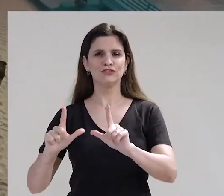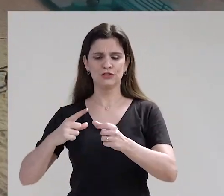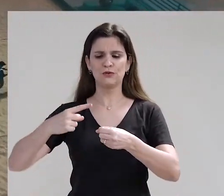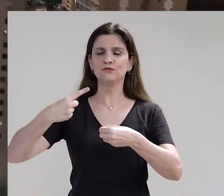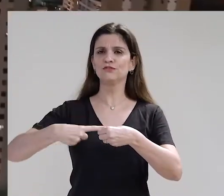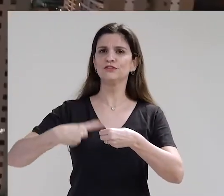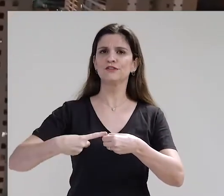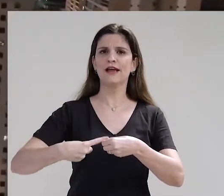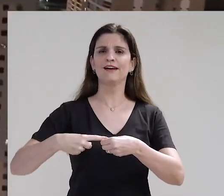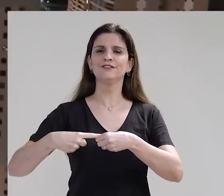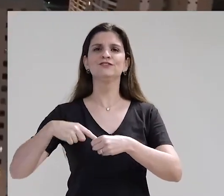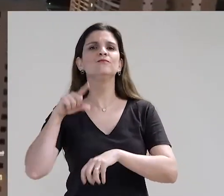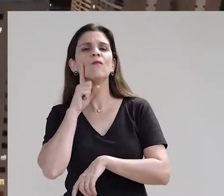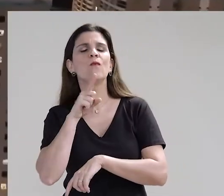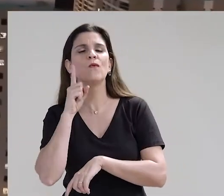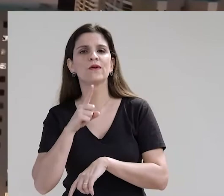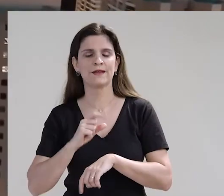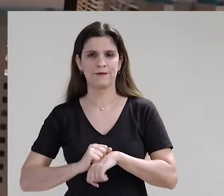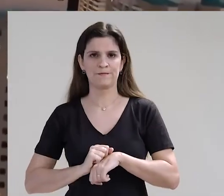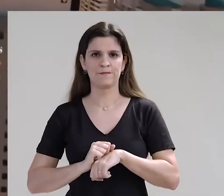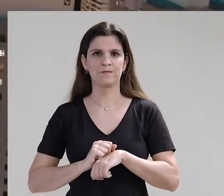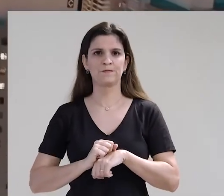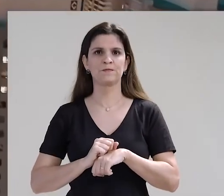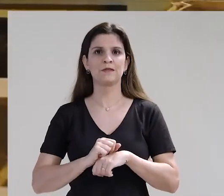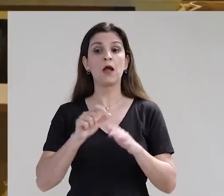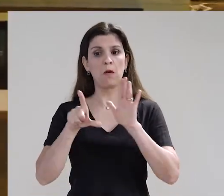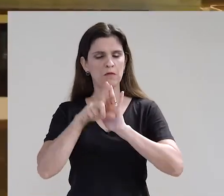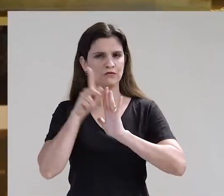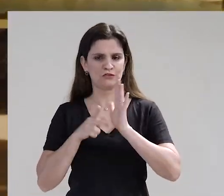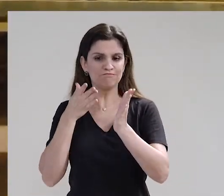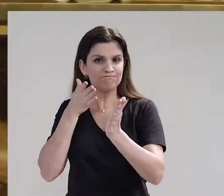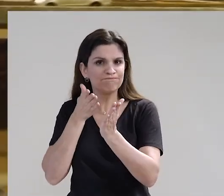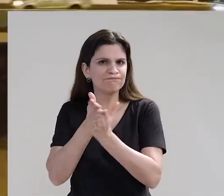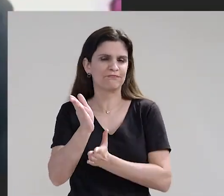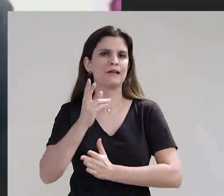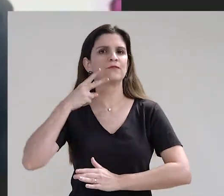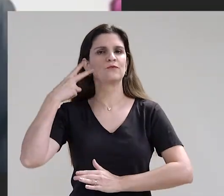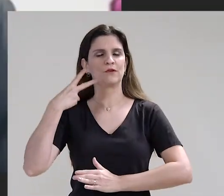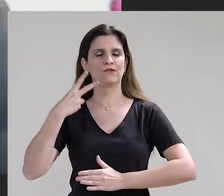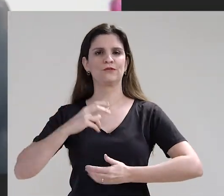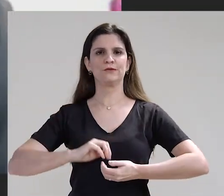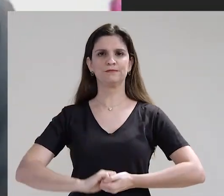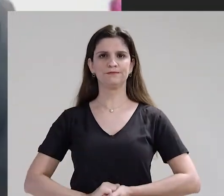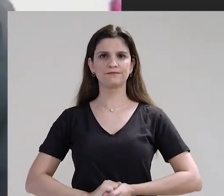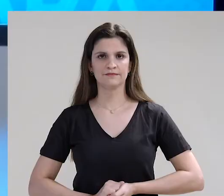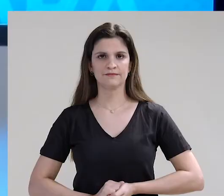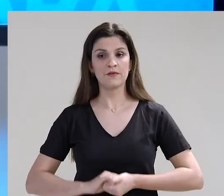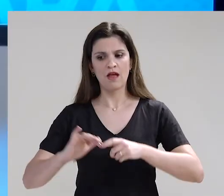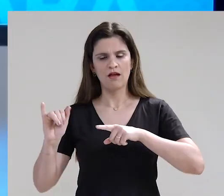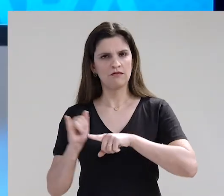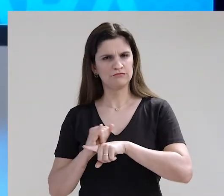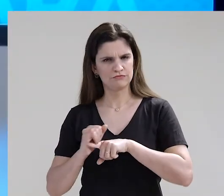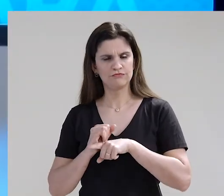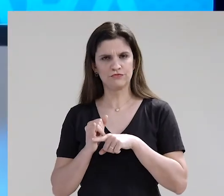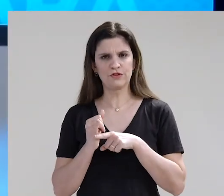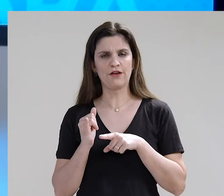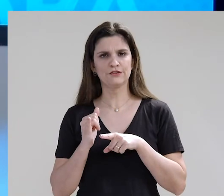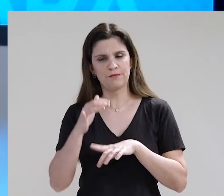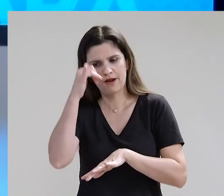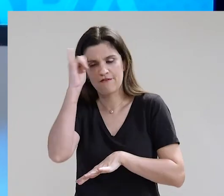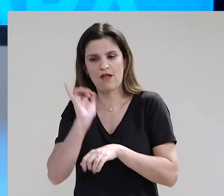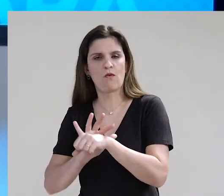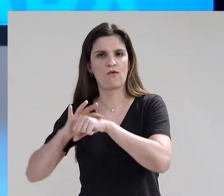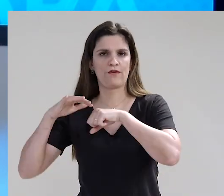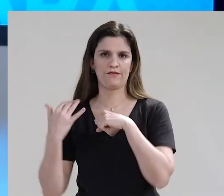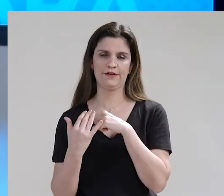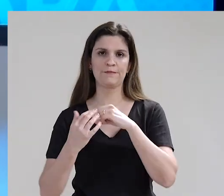definitivo de Cidade Morena. Projeto de lei aprovado foi assinado pelo vereador doutor Wilson Sammi. Como medida preventiva